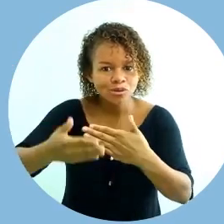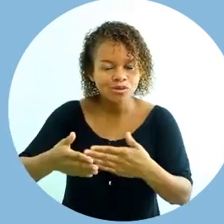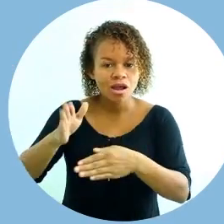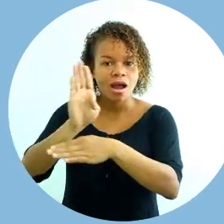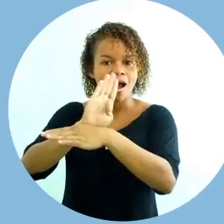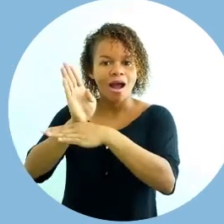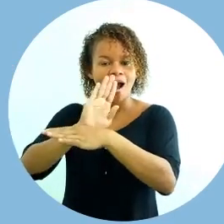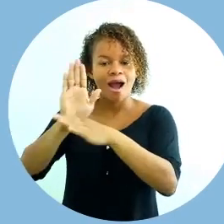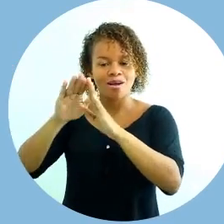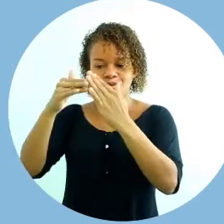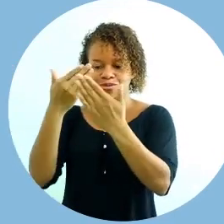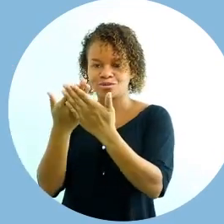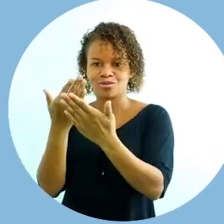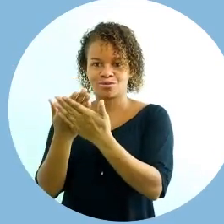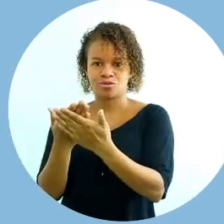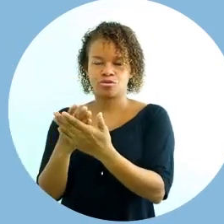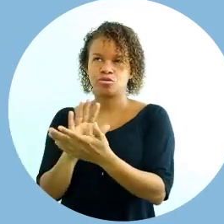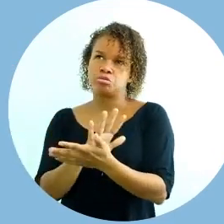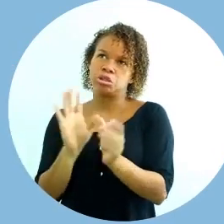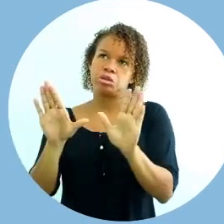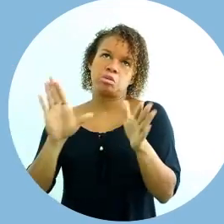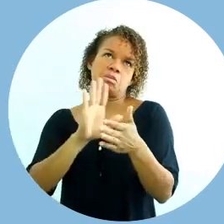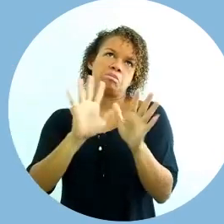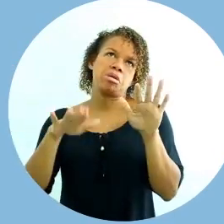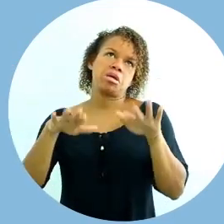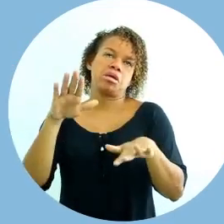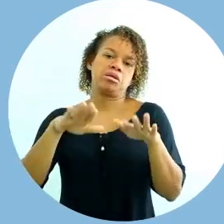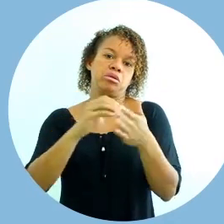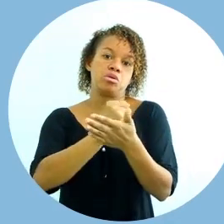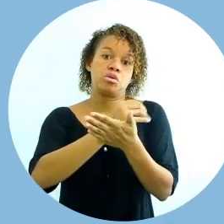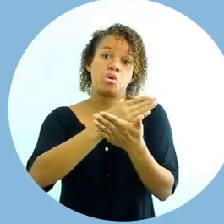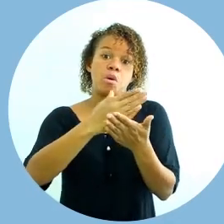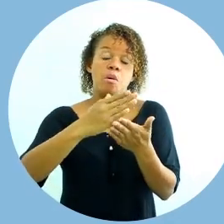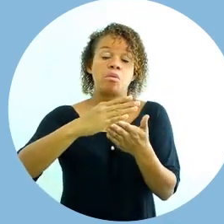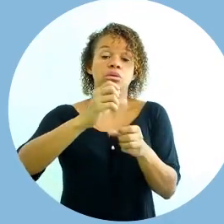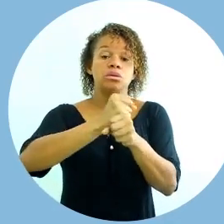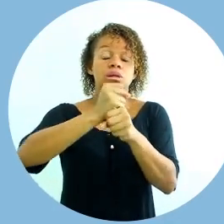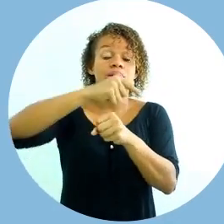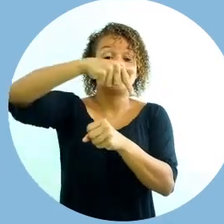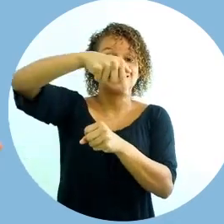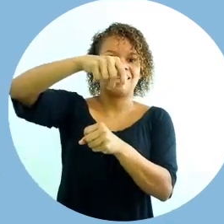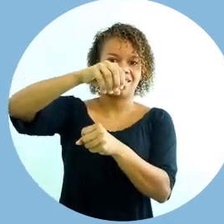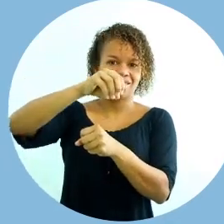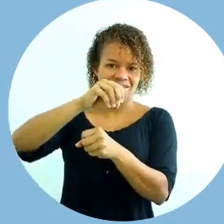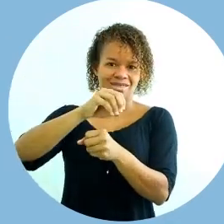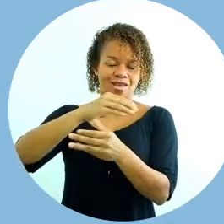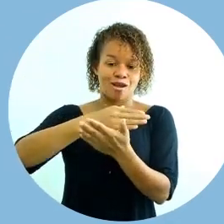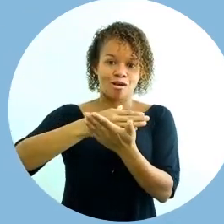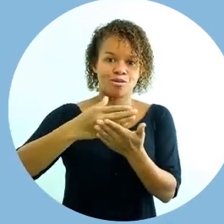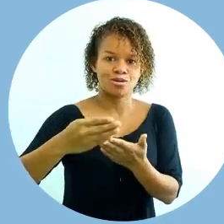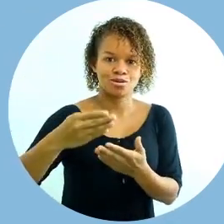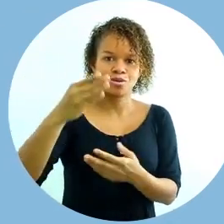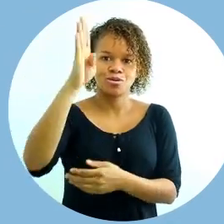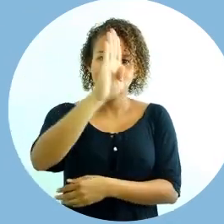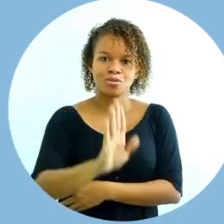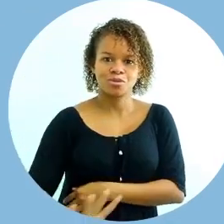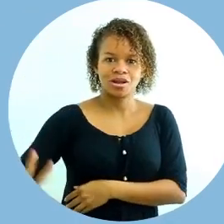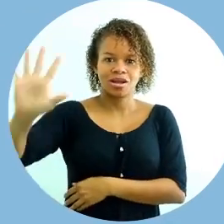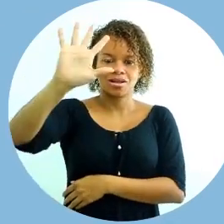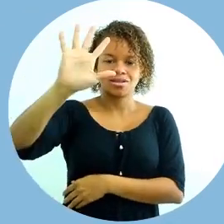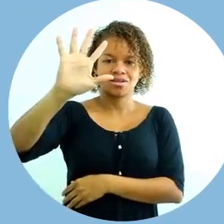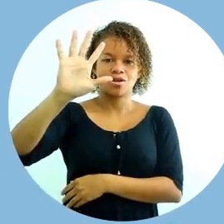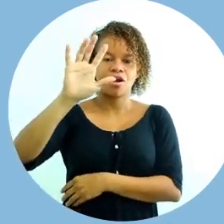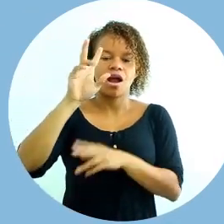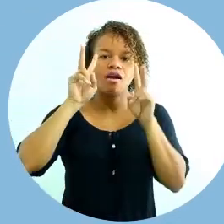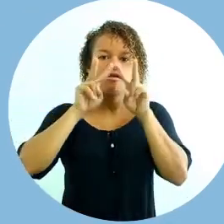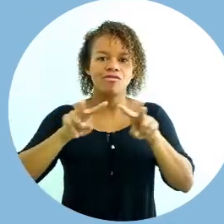dos anos 70, tivemos no Brasil o que se chamou de vídeo-arte, ou não-cinema, que foi começar